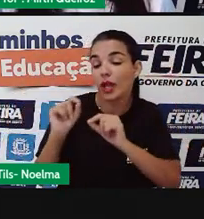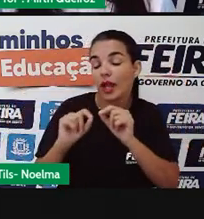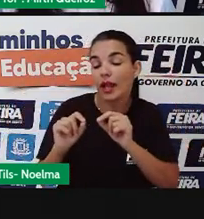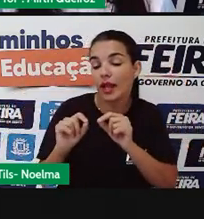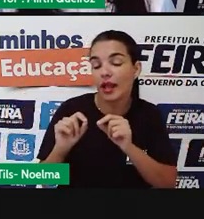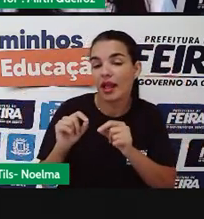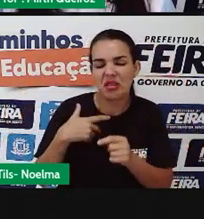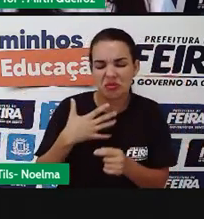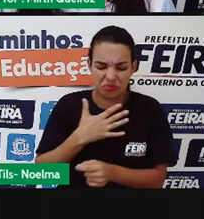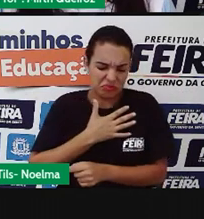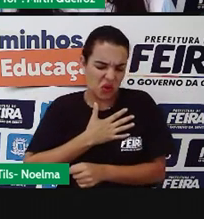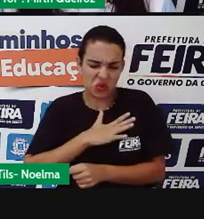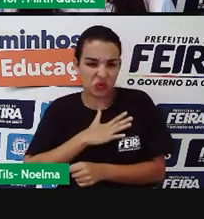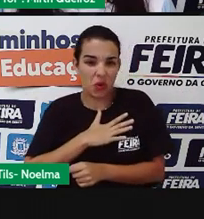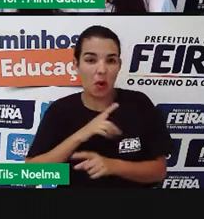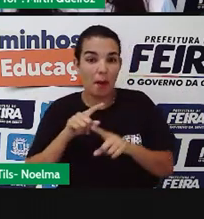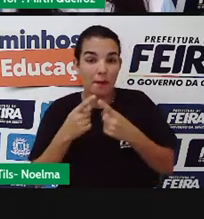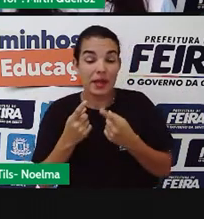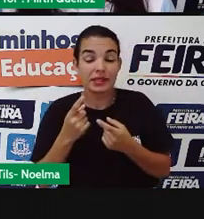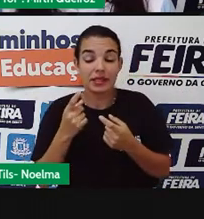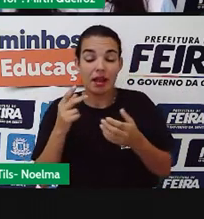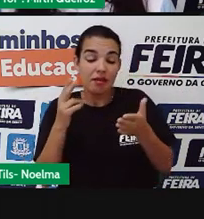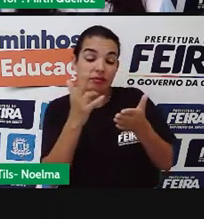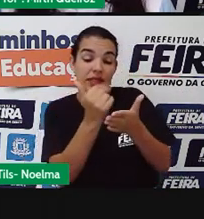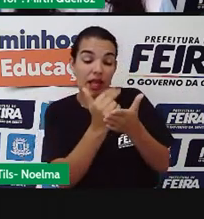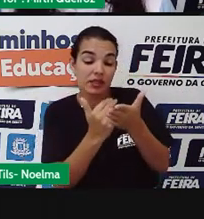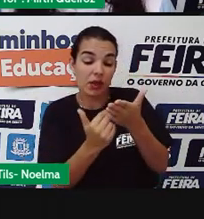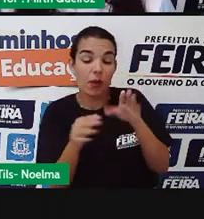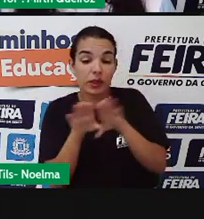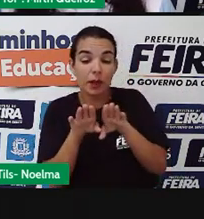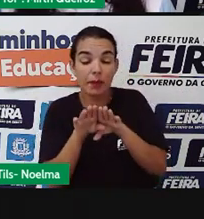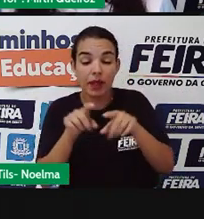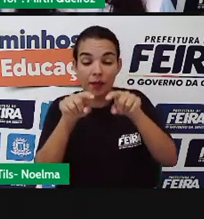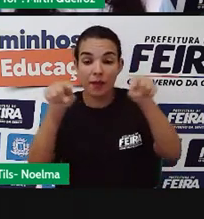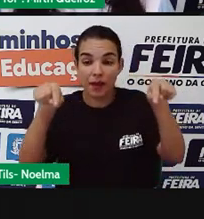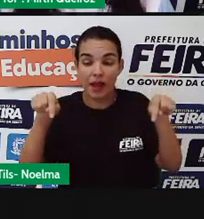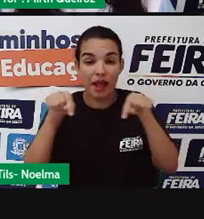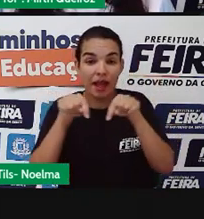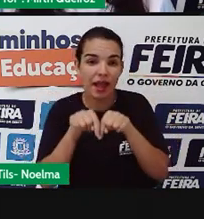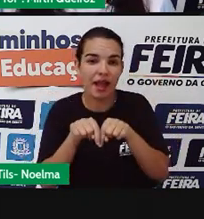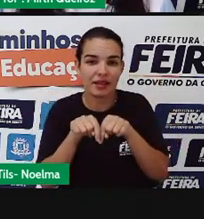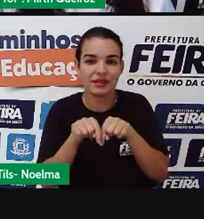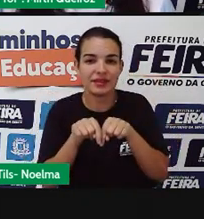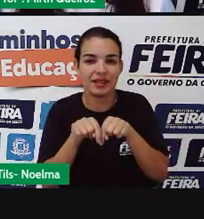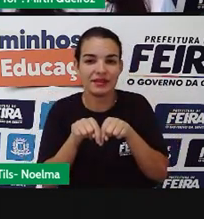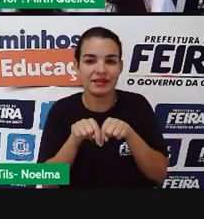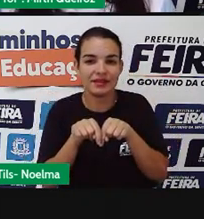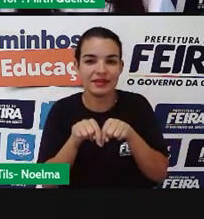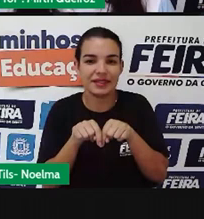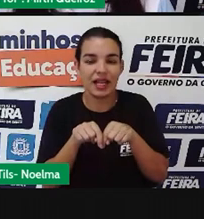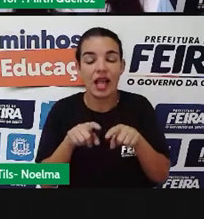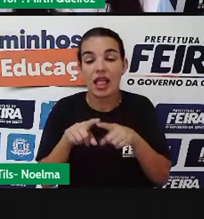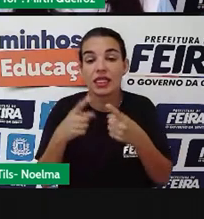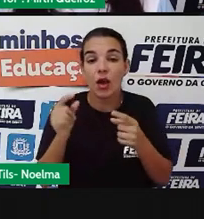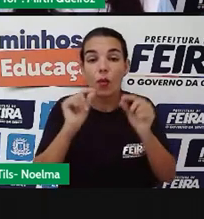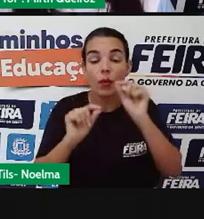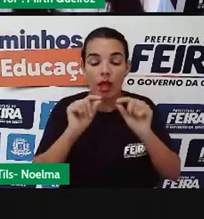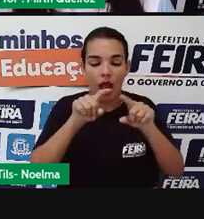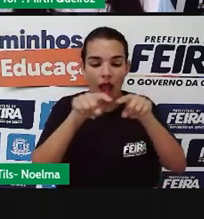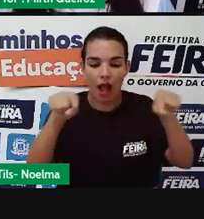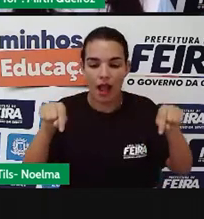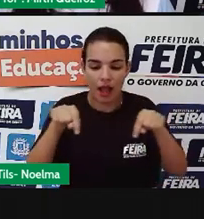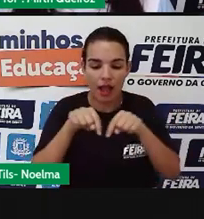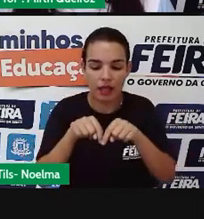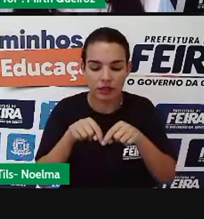que dentro dela vivia o carneiro que o Pequeno Príncipe tinha pedido para desenhar. A caixa simboliza